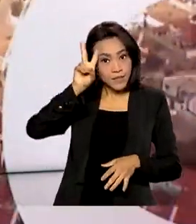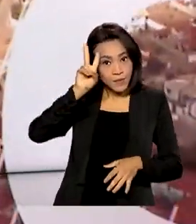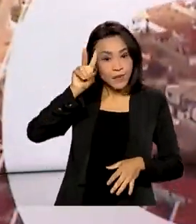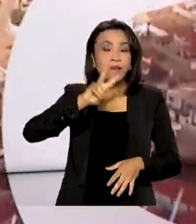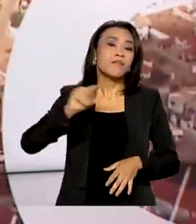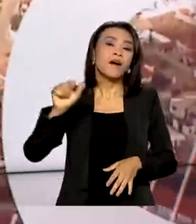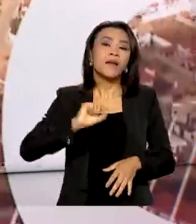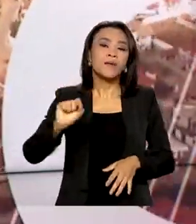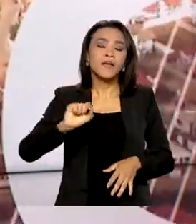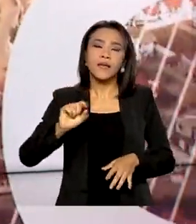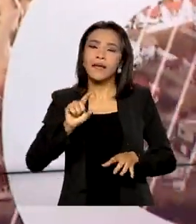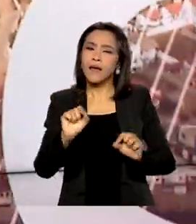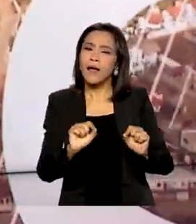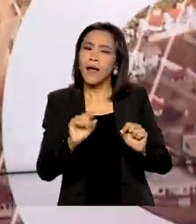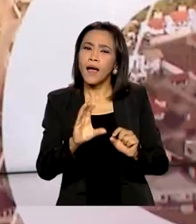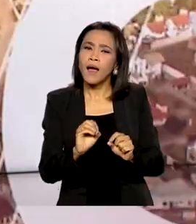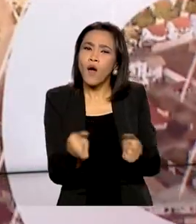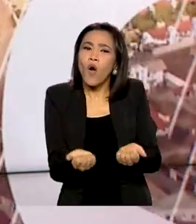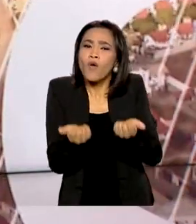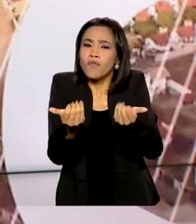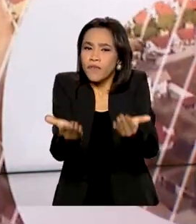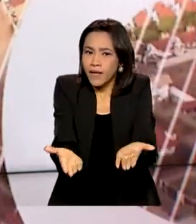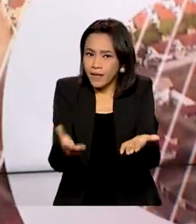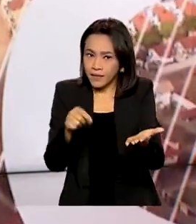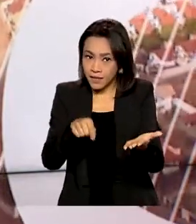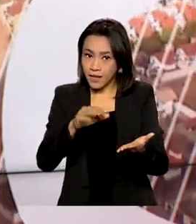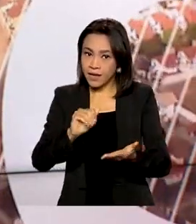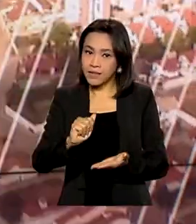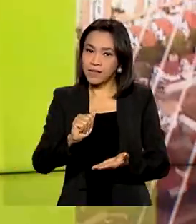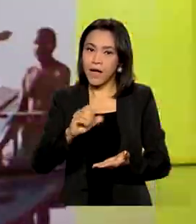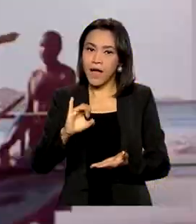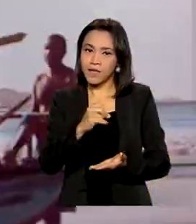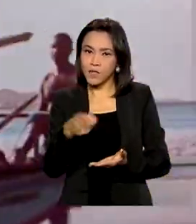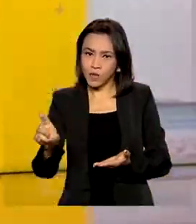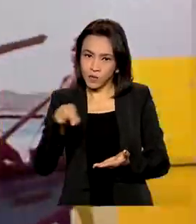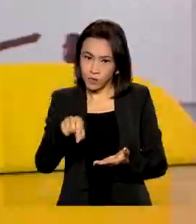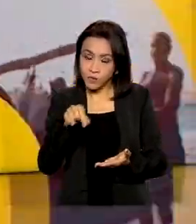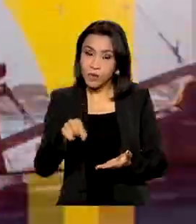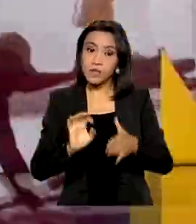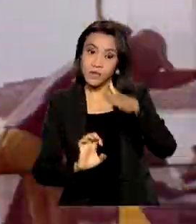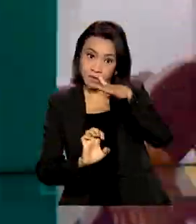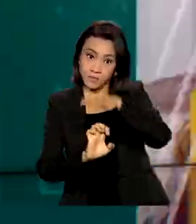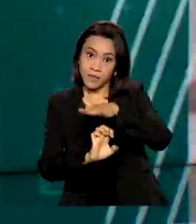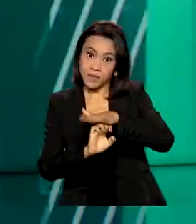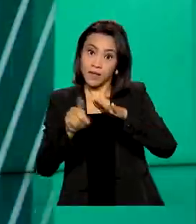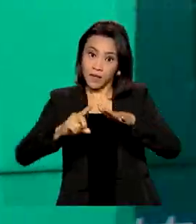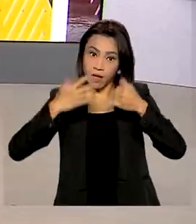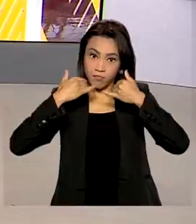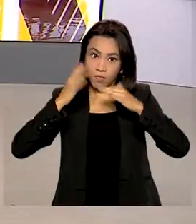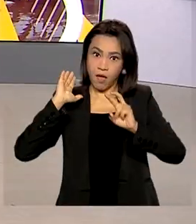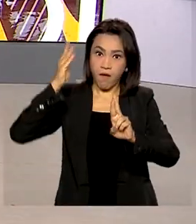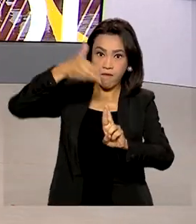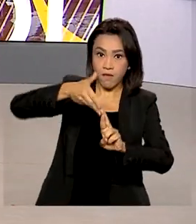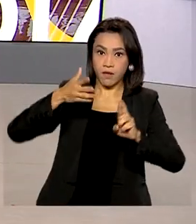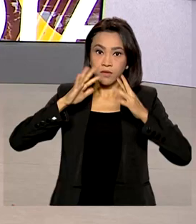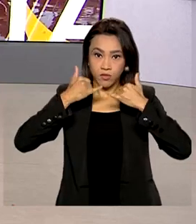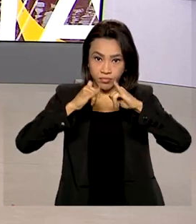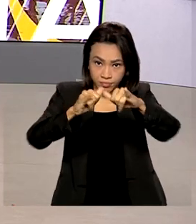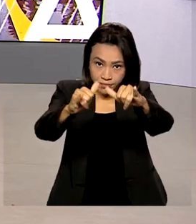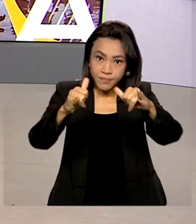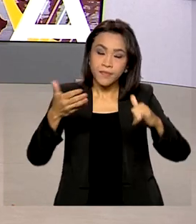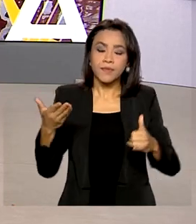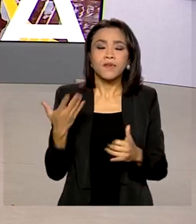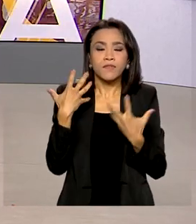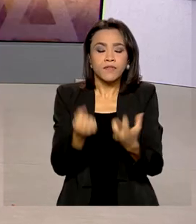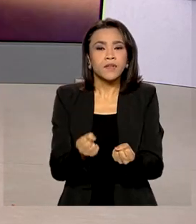oferta das ações da empresa, que é líder em geração e transmissão de energia elétrica no país. Vamos ao vivo a São Paulo,